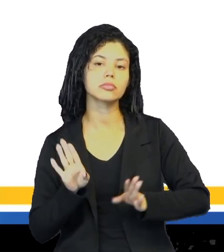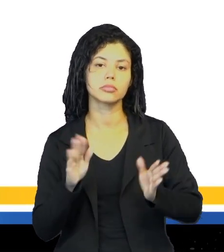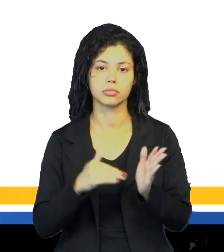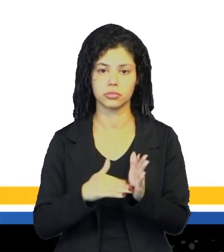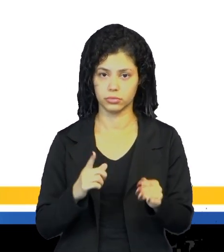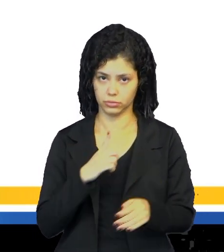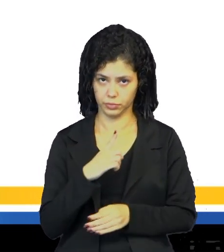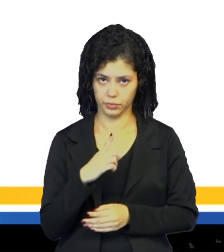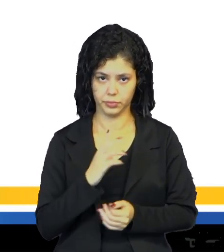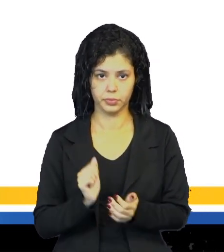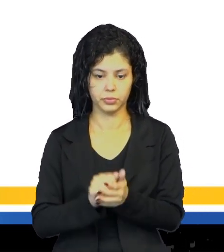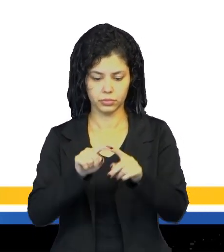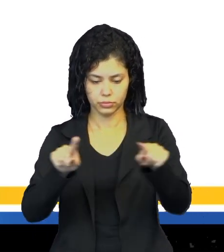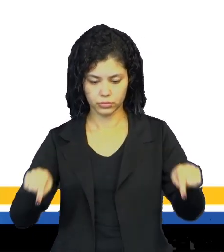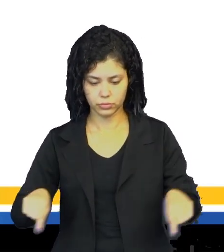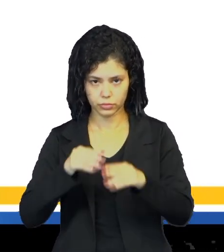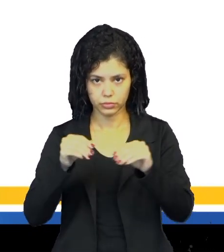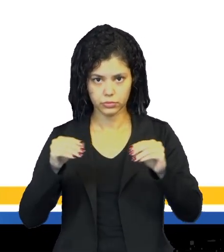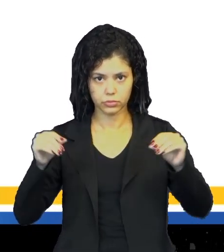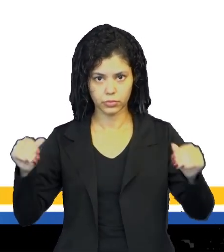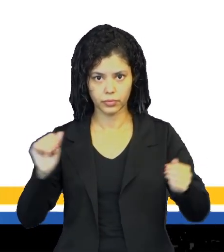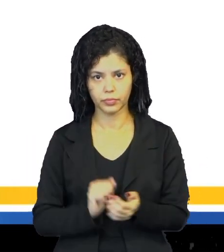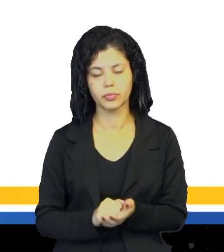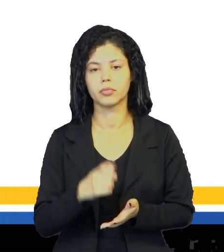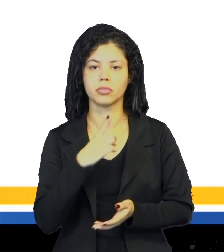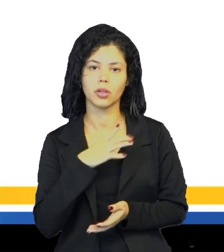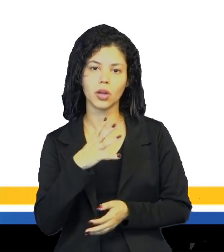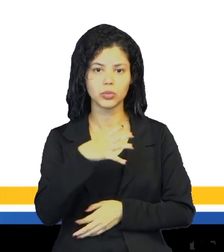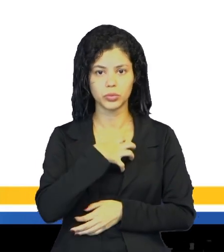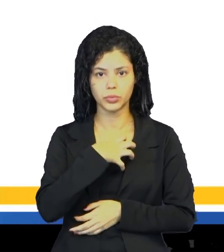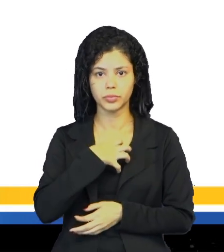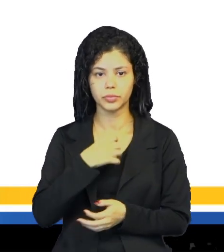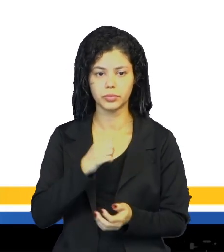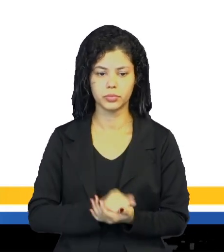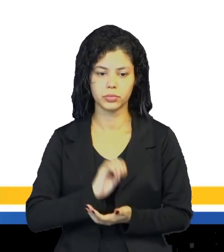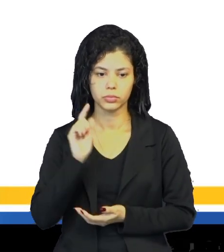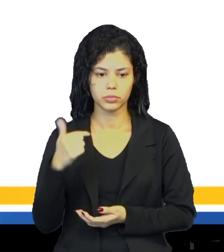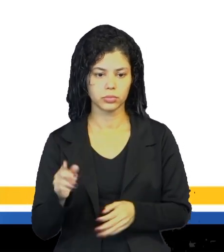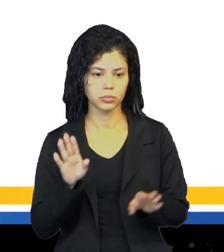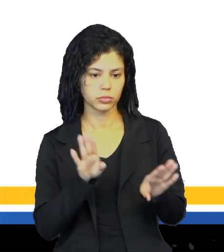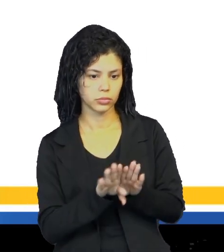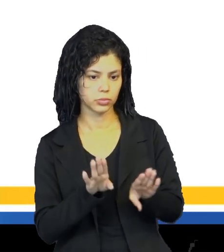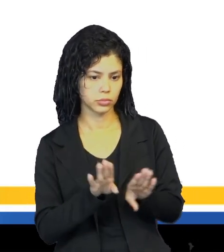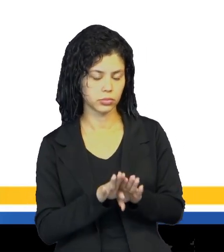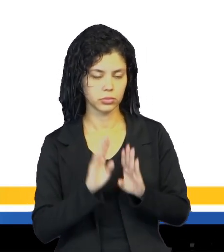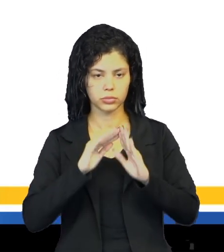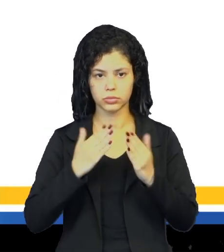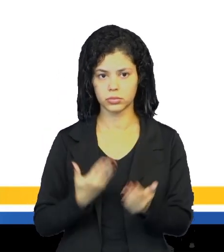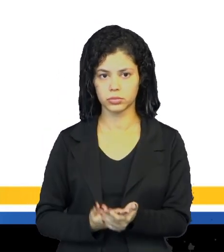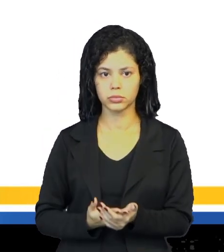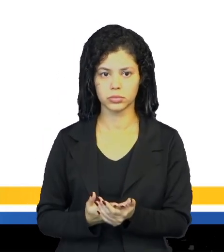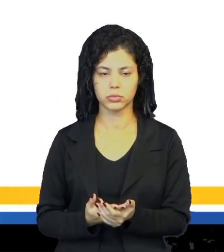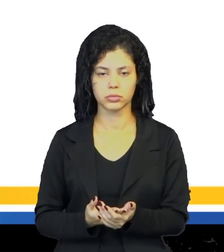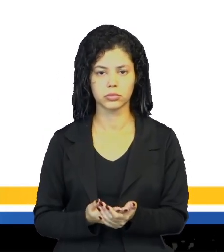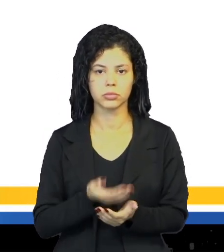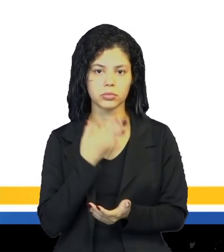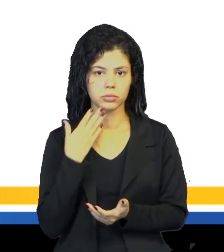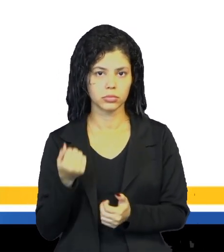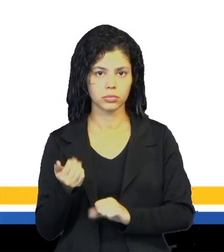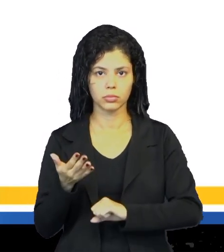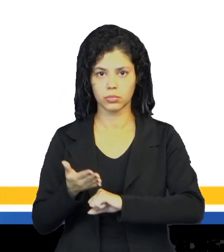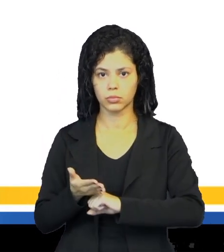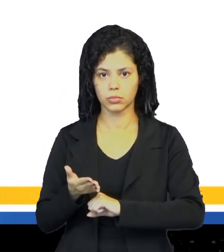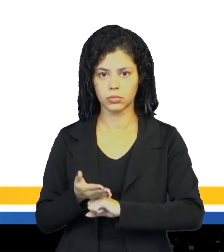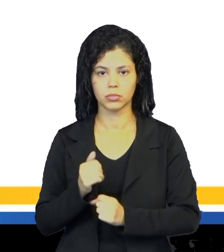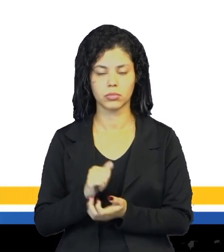até quadra de areia, né, também para esse momento. Outros, né, escolas aí mais modernas, ou até